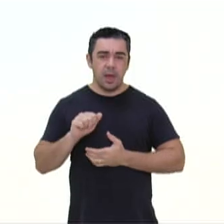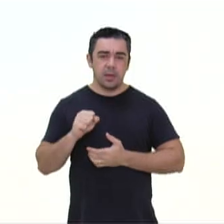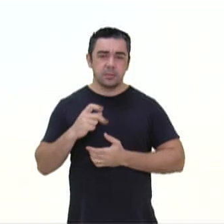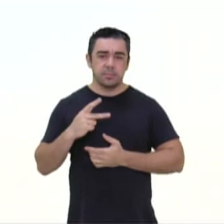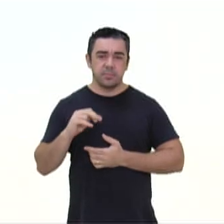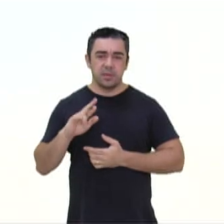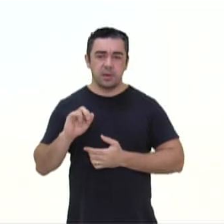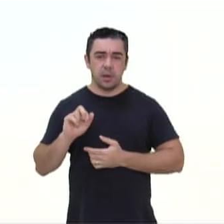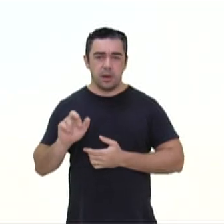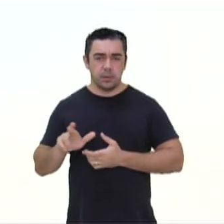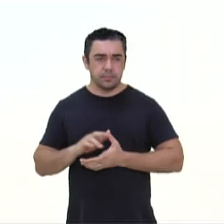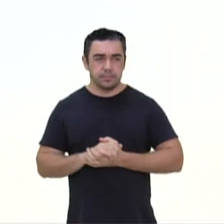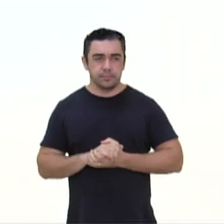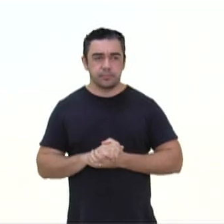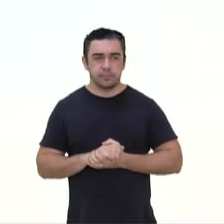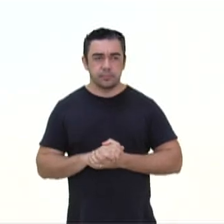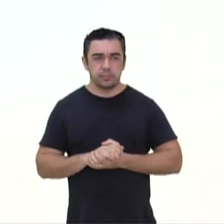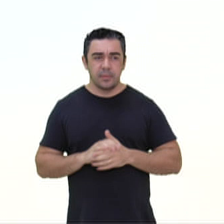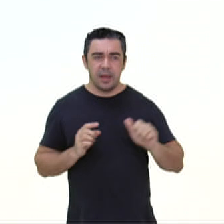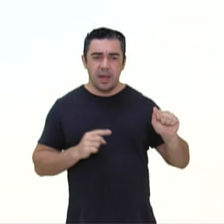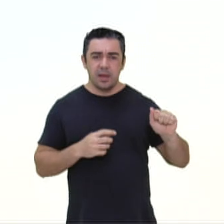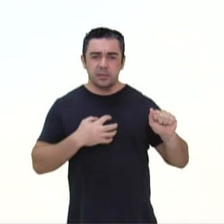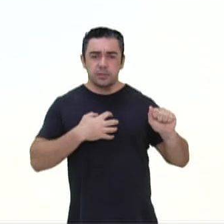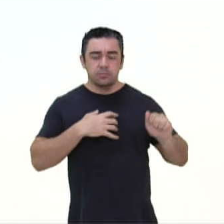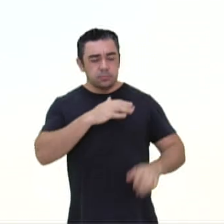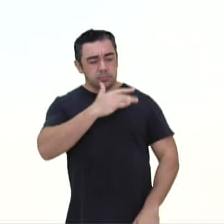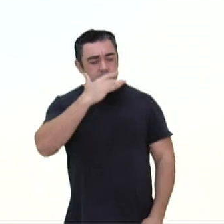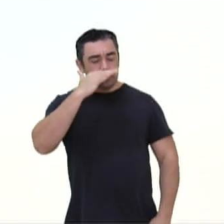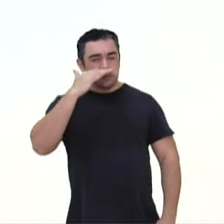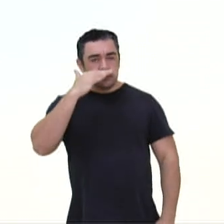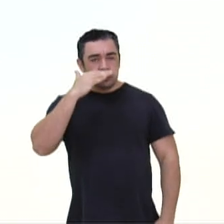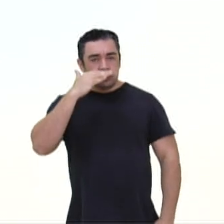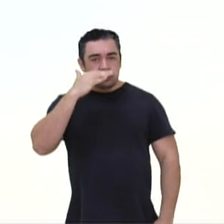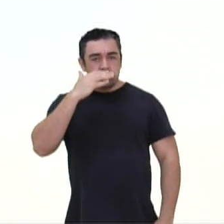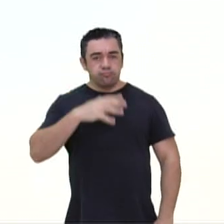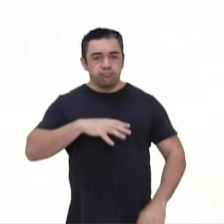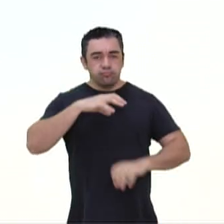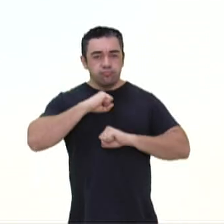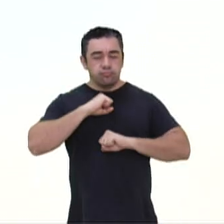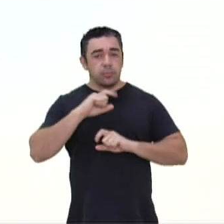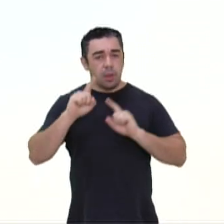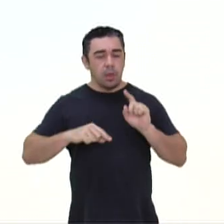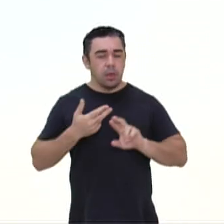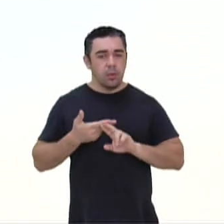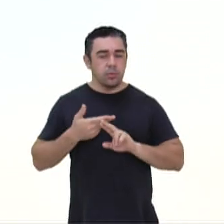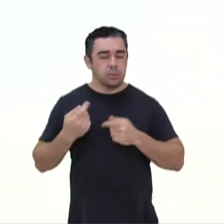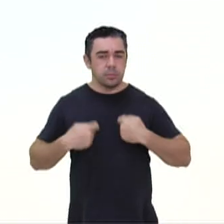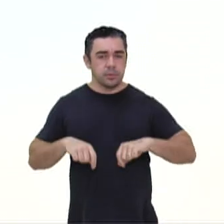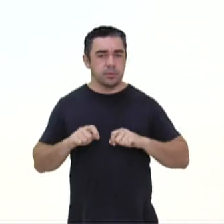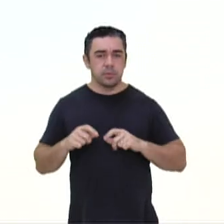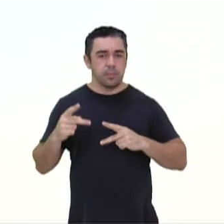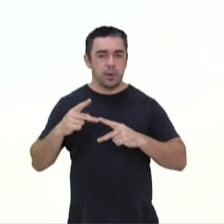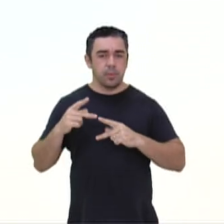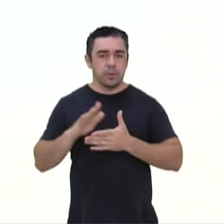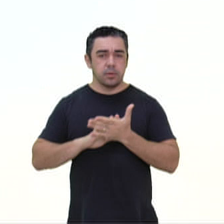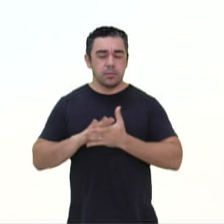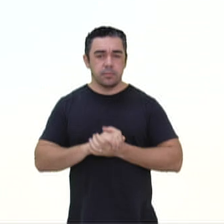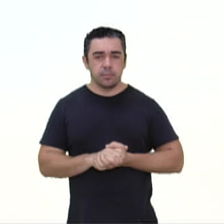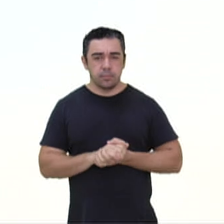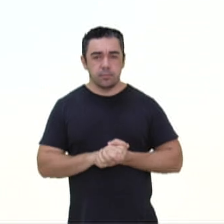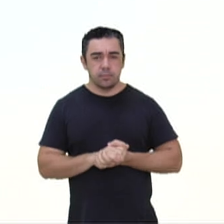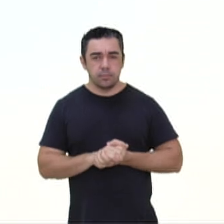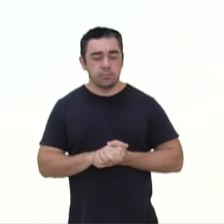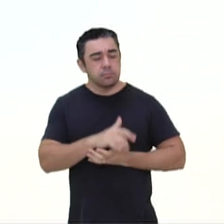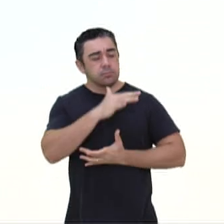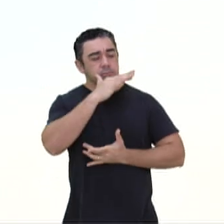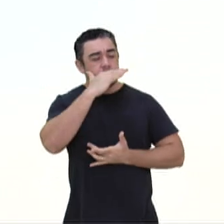aspirar. A. No sentido de cheirar, sorver, usa-se sem preposição. Aspirou o